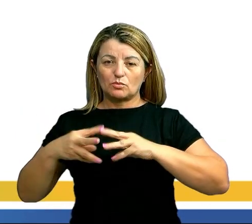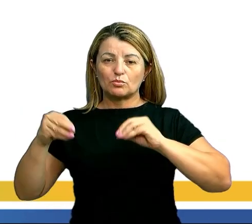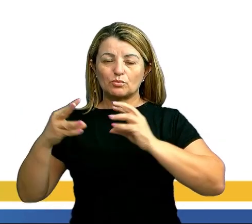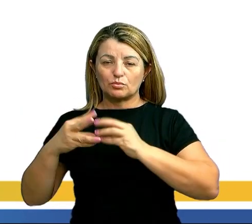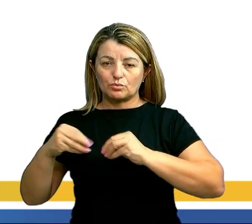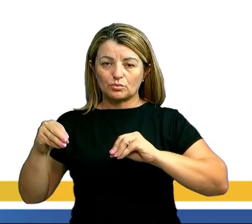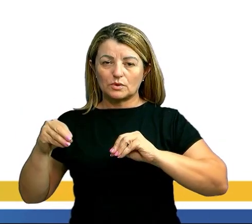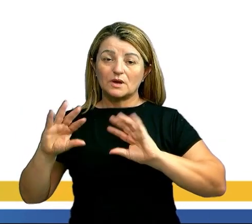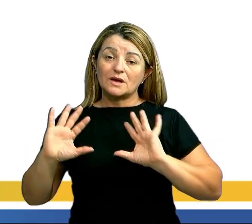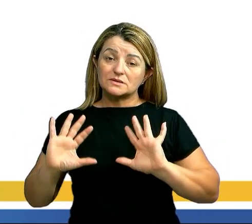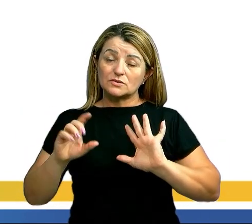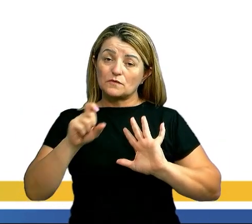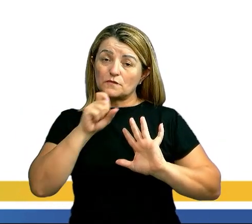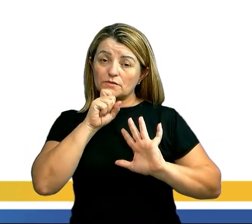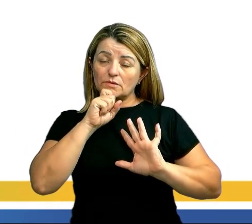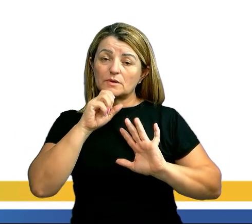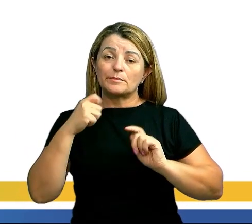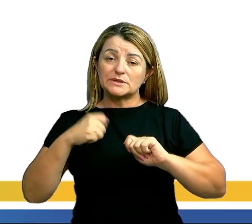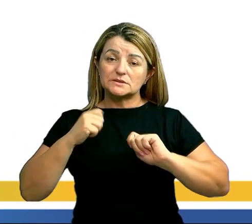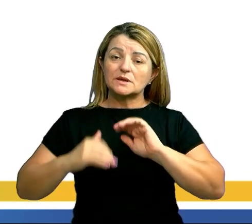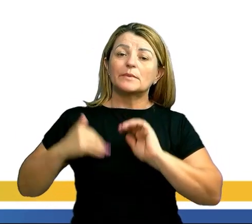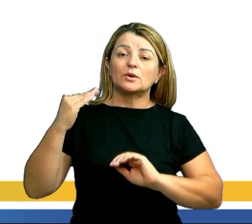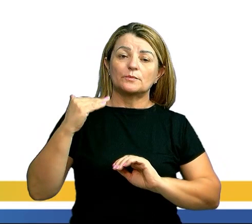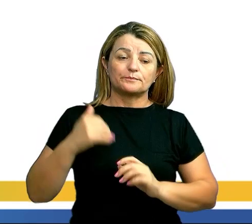necessidade de refrigeração também é maior